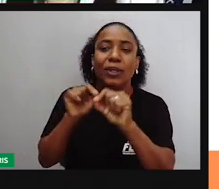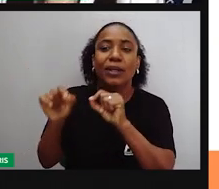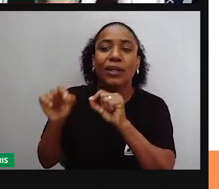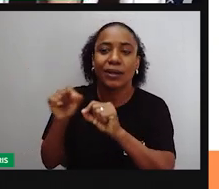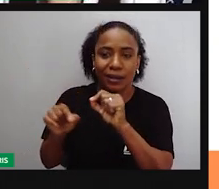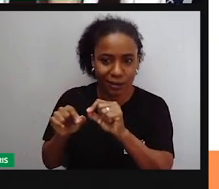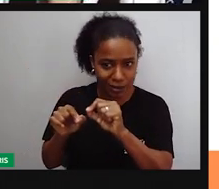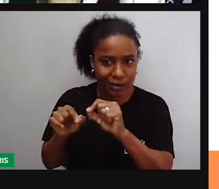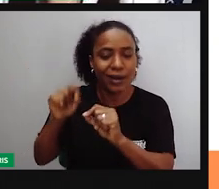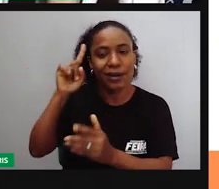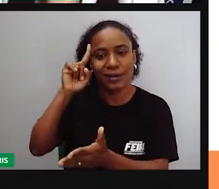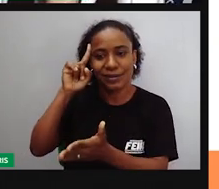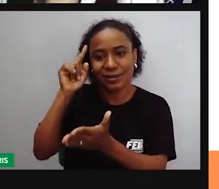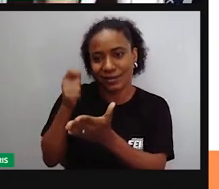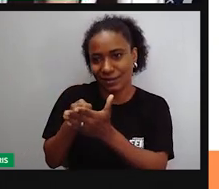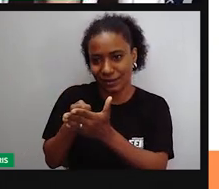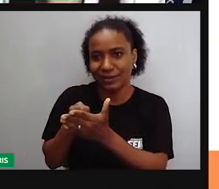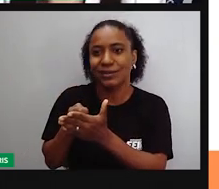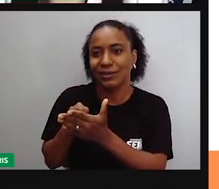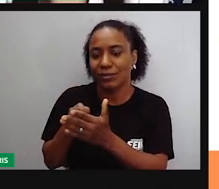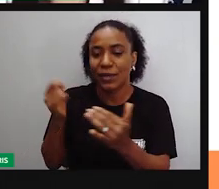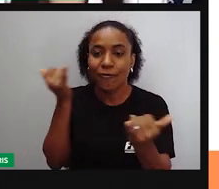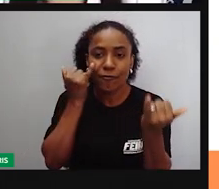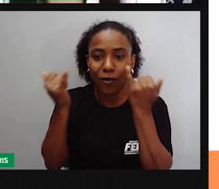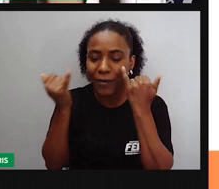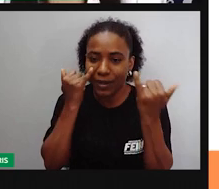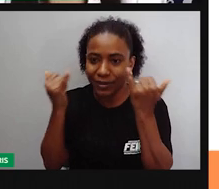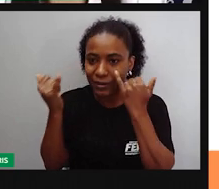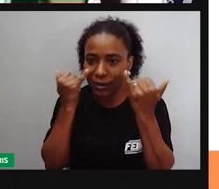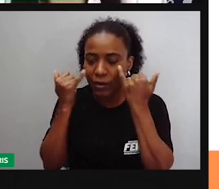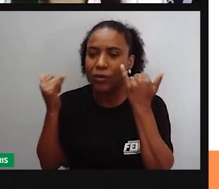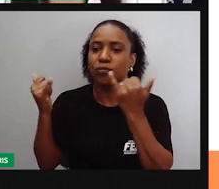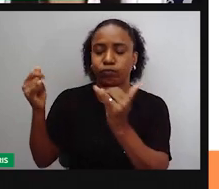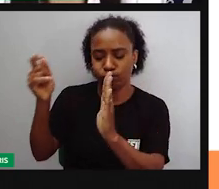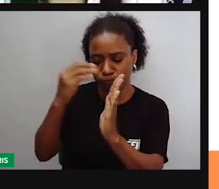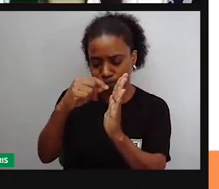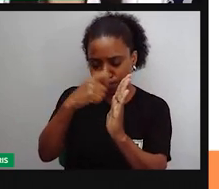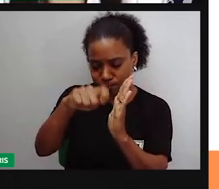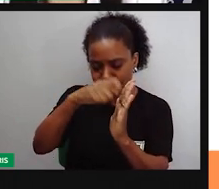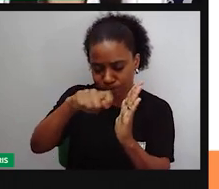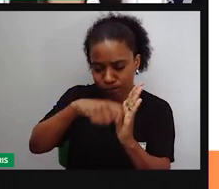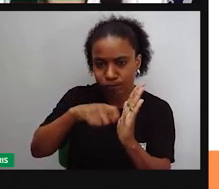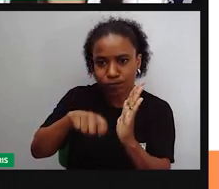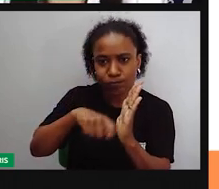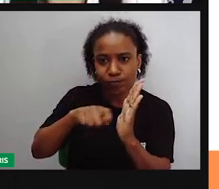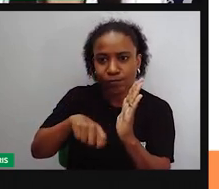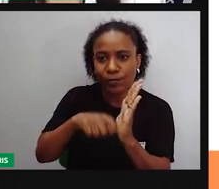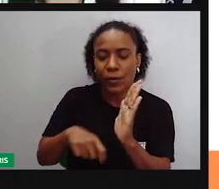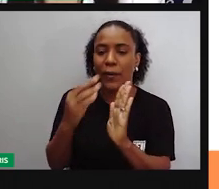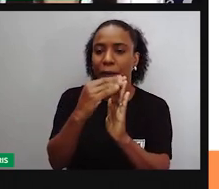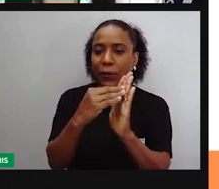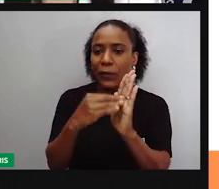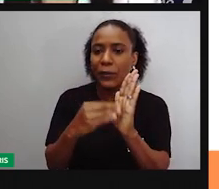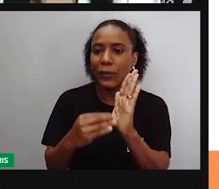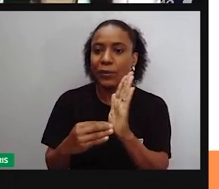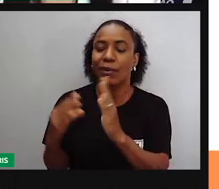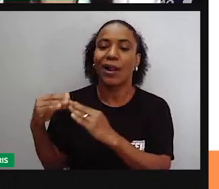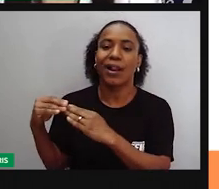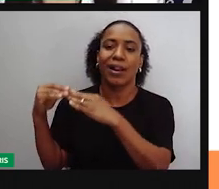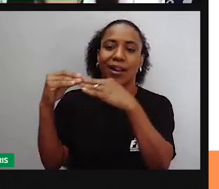né? Para levar essas informações ao poder público, principalmente, para que o poder público tome